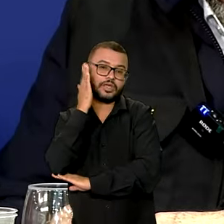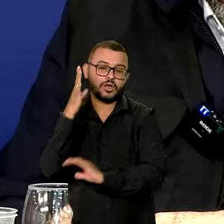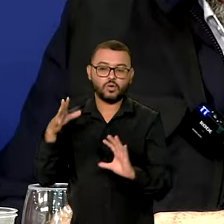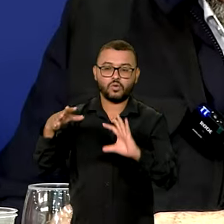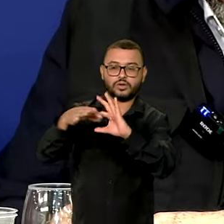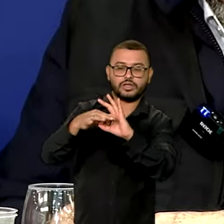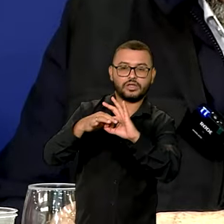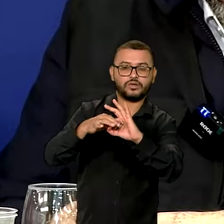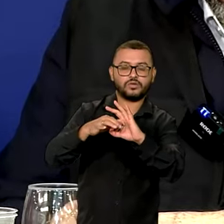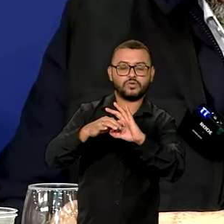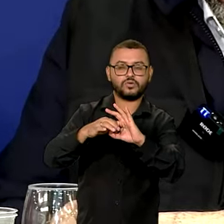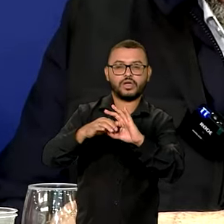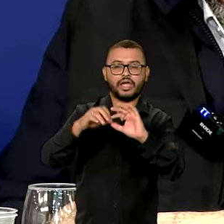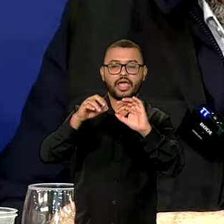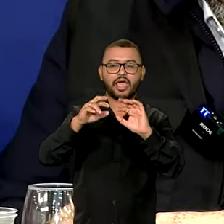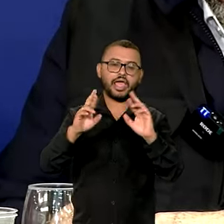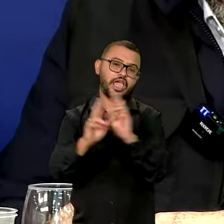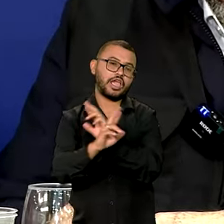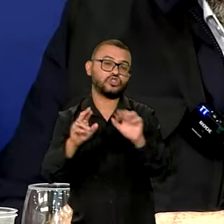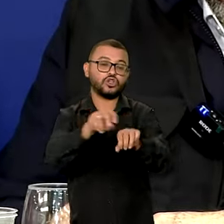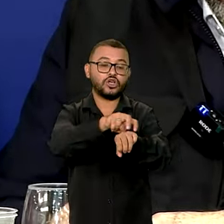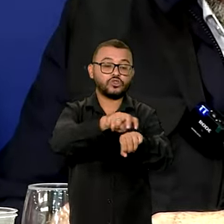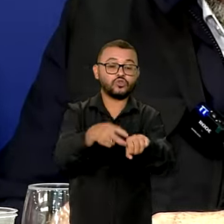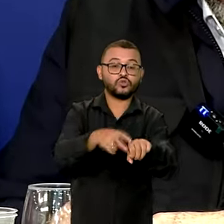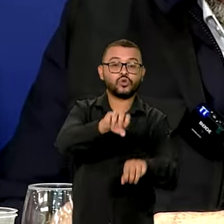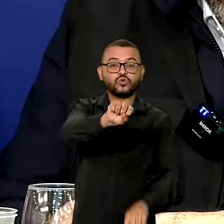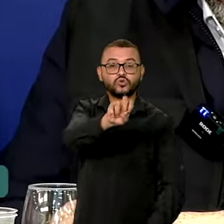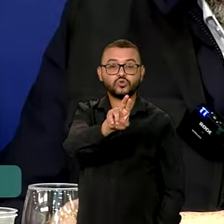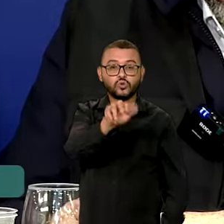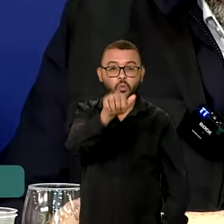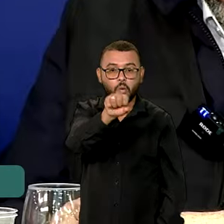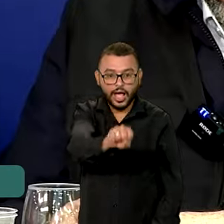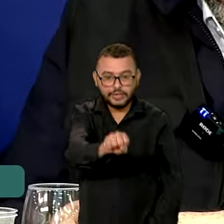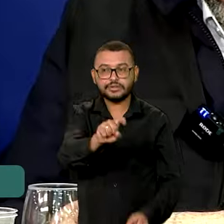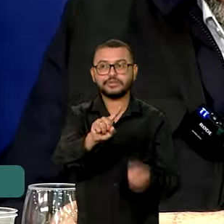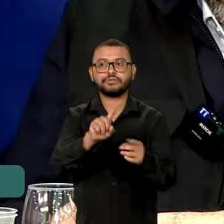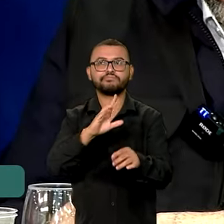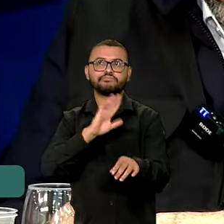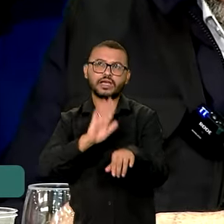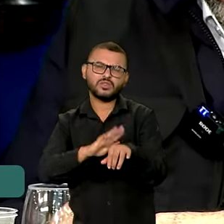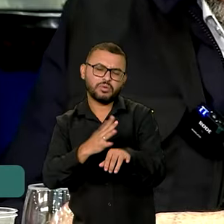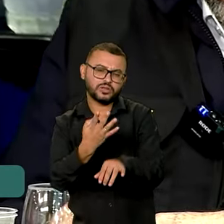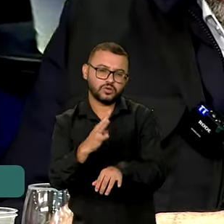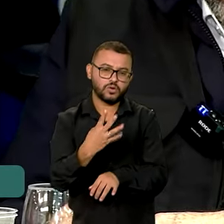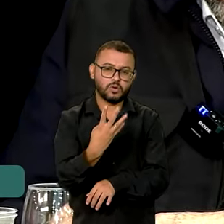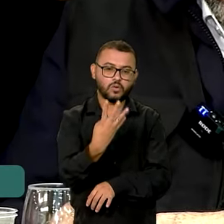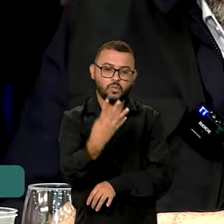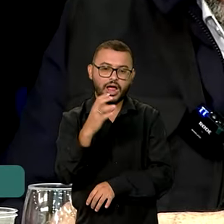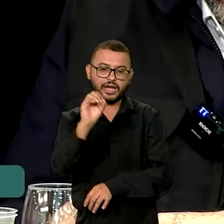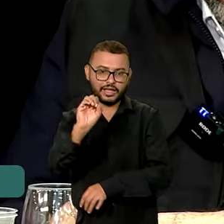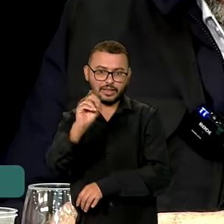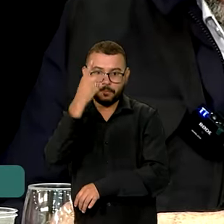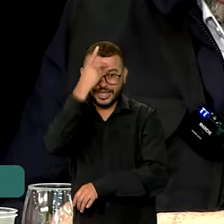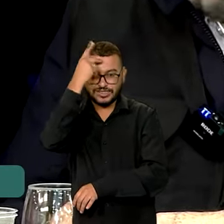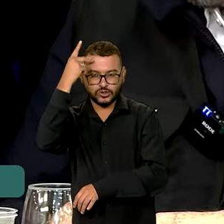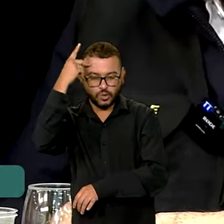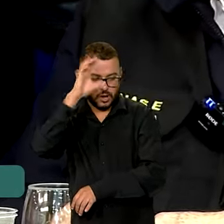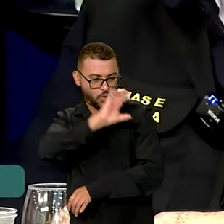rede SUAS em cada município, nós vamos ter mais 40 coordenadores